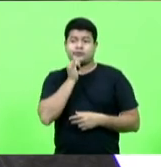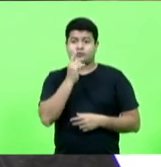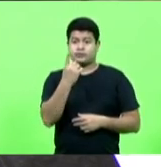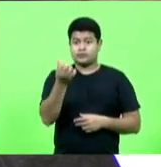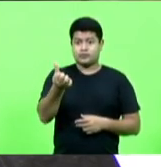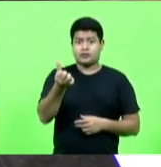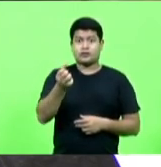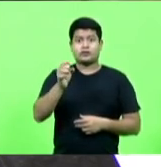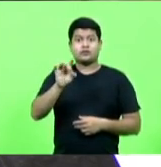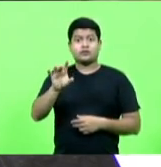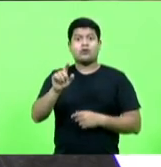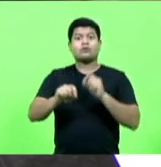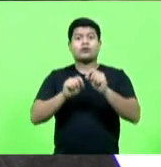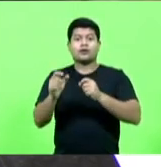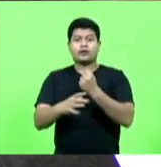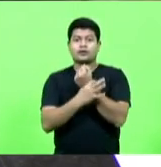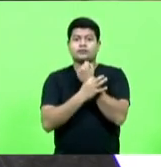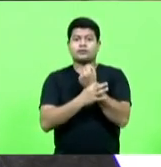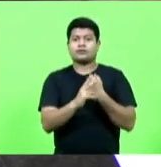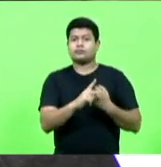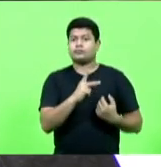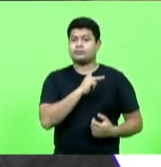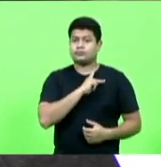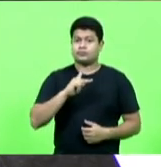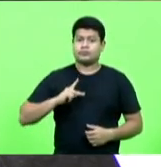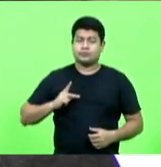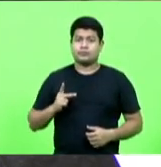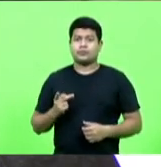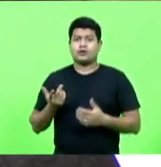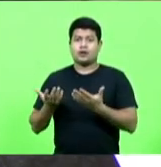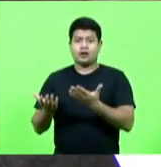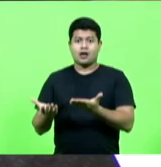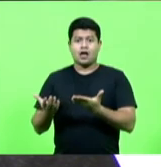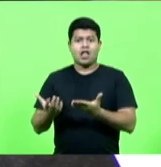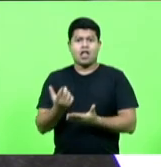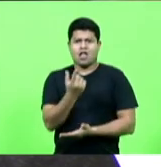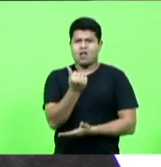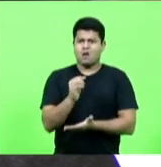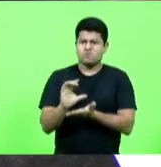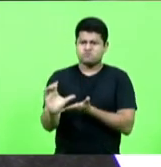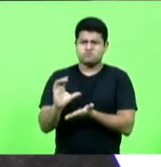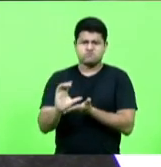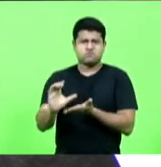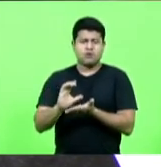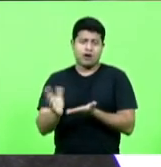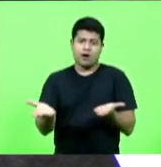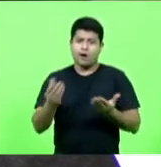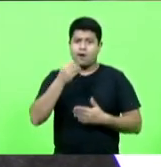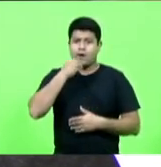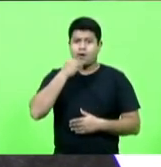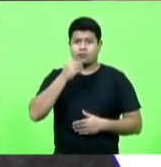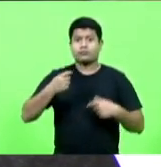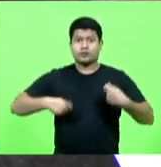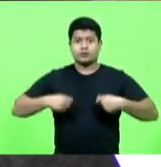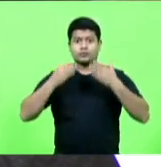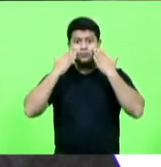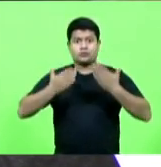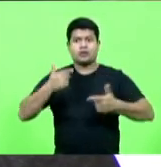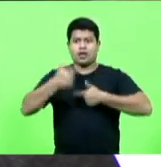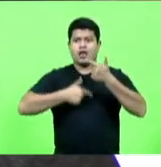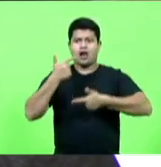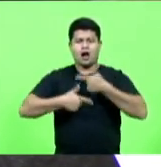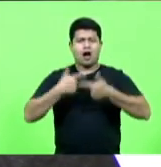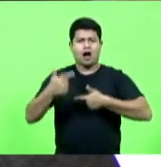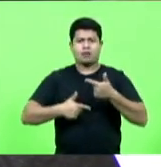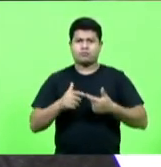somente sobre segurança pública, do tamanho dos investimentos. É óbvio que você precisa mostrar o seu trabalho. Mas